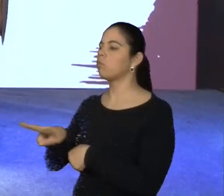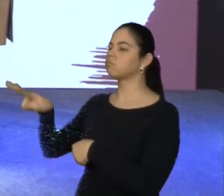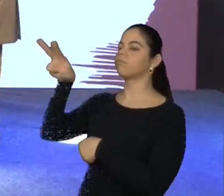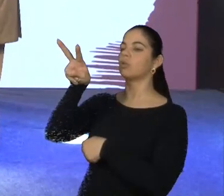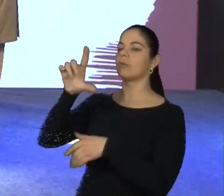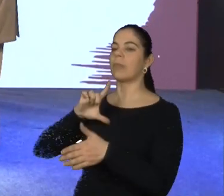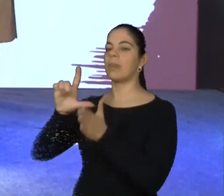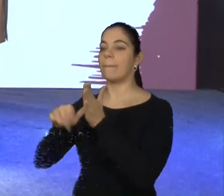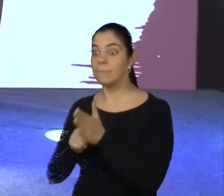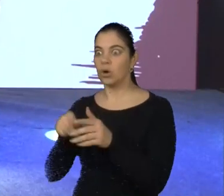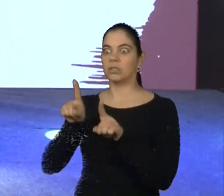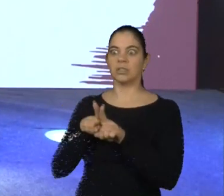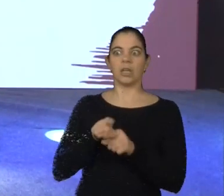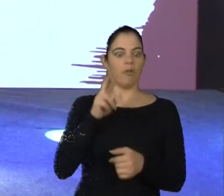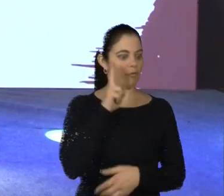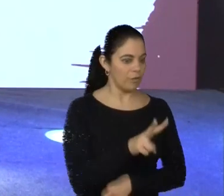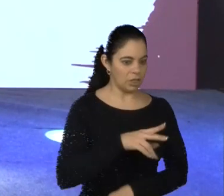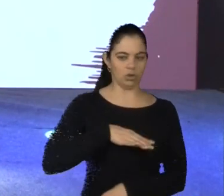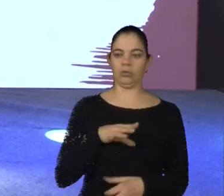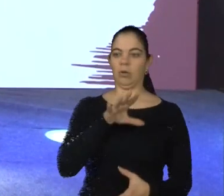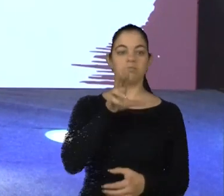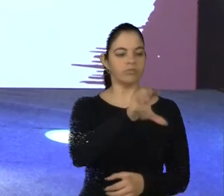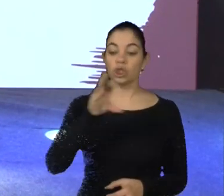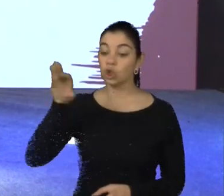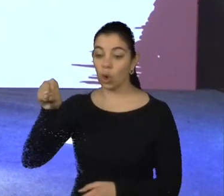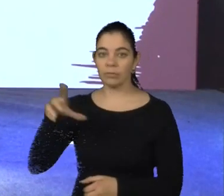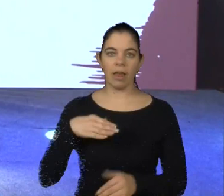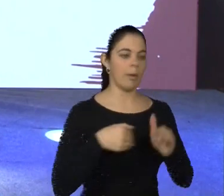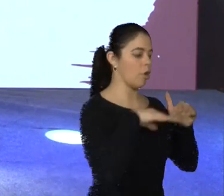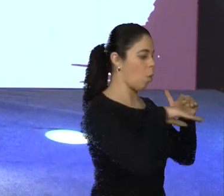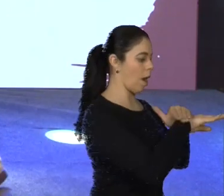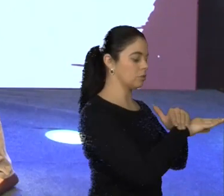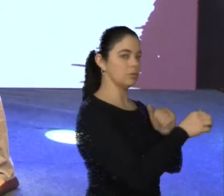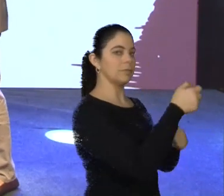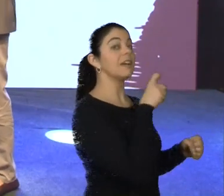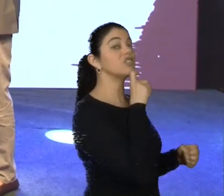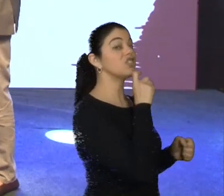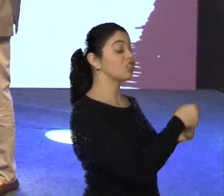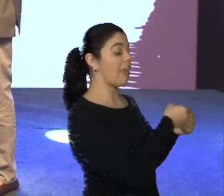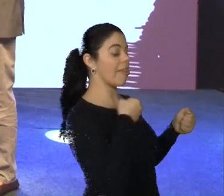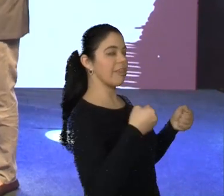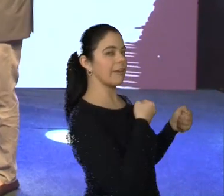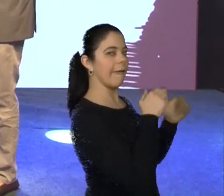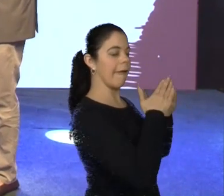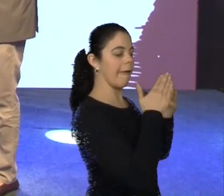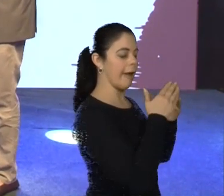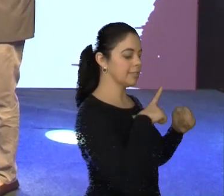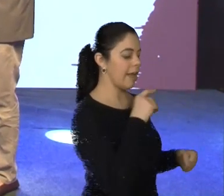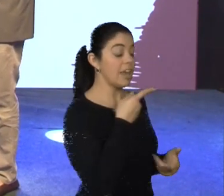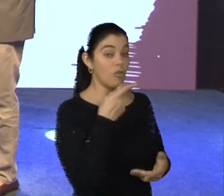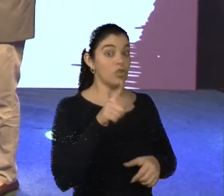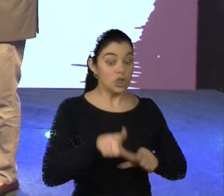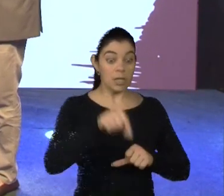e em casa eu guardo na geladeira. Então, eu tenho acesso à informação, e aqui, portanto, o foco é tão importante, eu seleciono o que eu quero levar para mim,